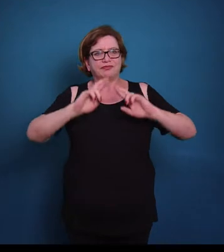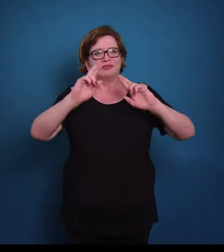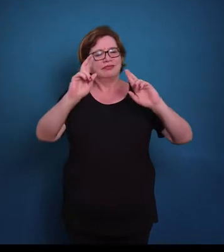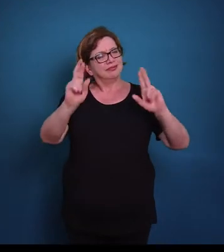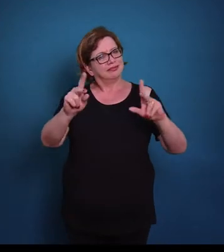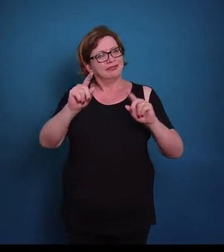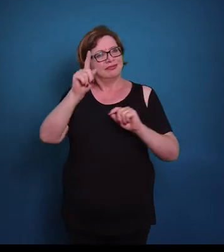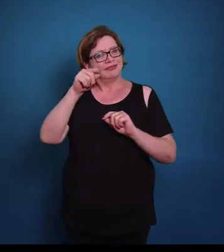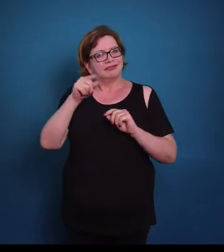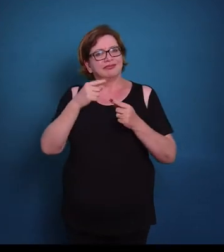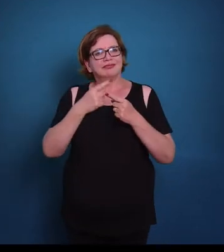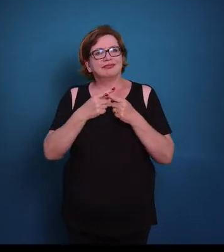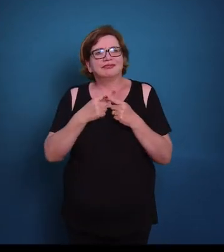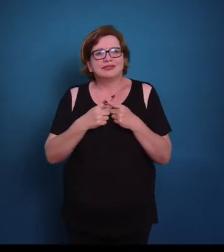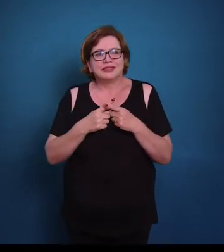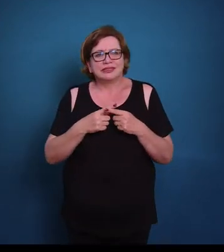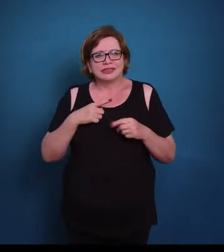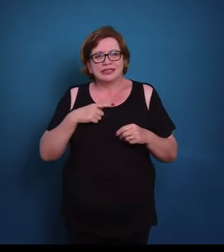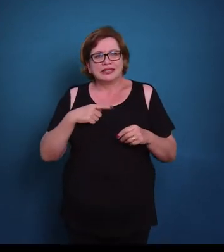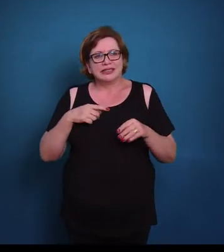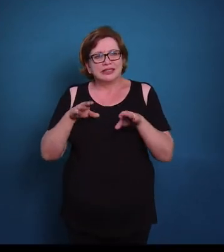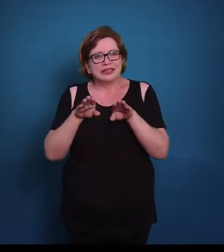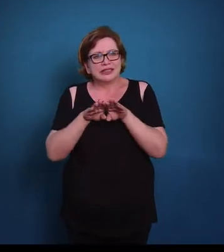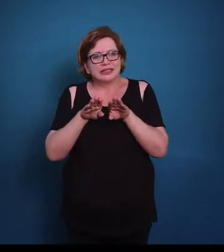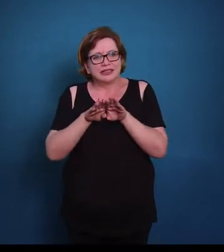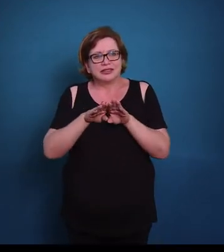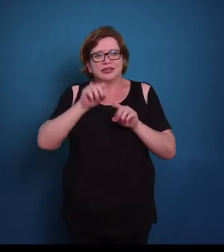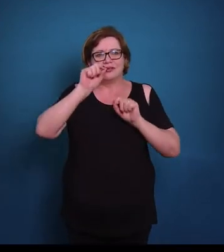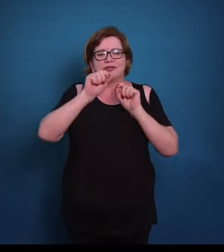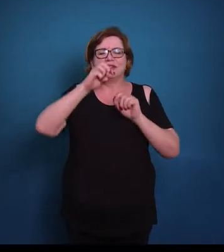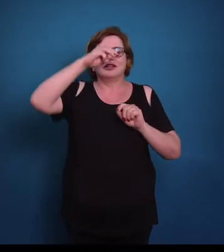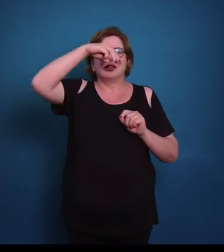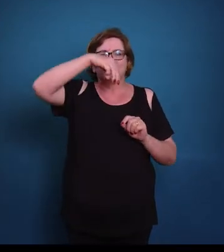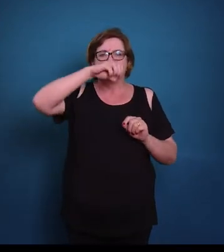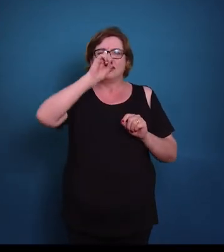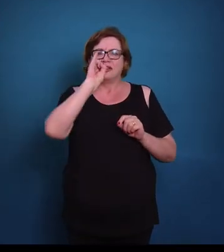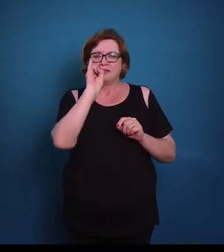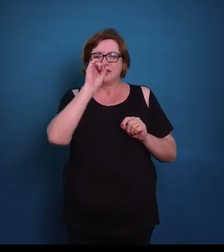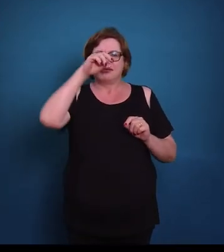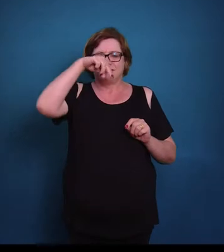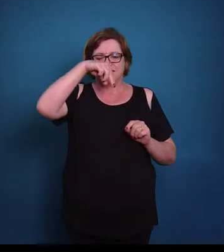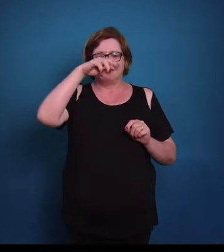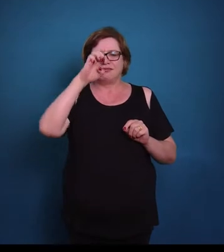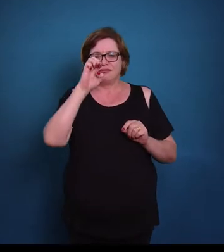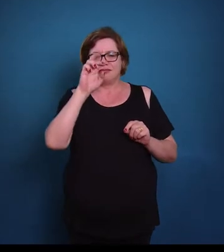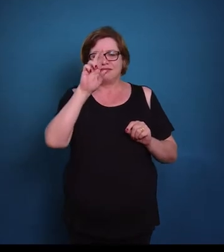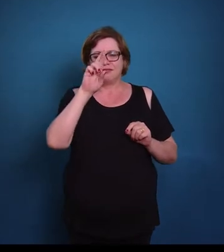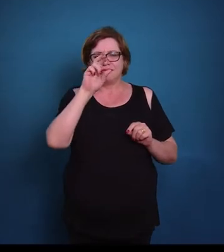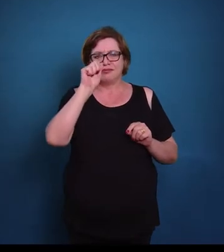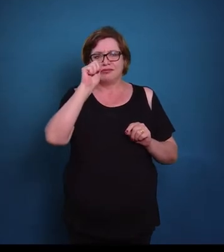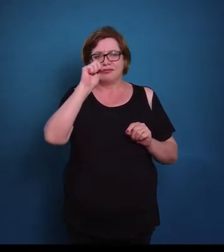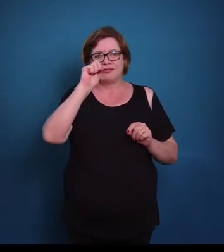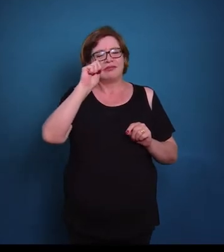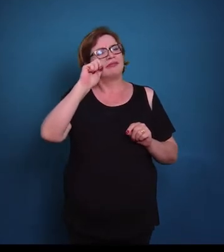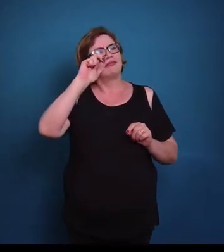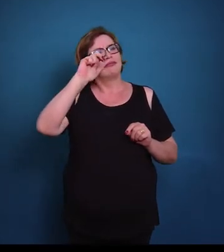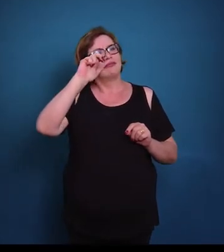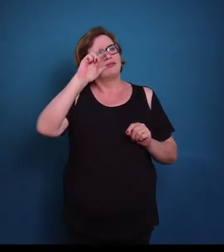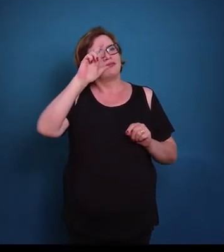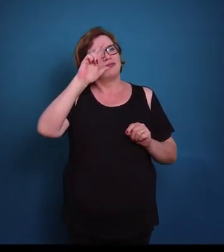rígida, nós temos a mineralização dessa matriz extracelular. Então ela se torna uma matriz